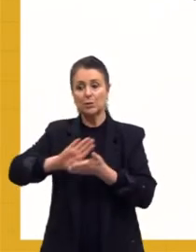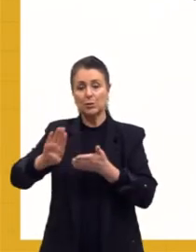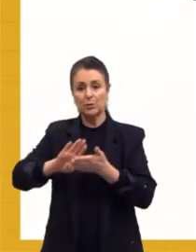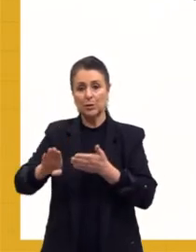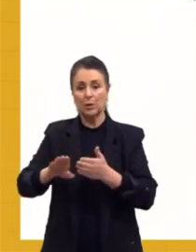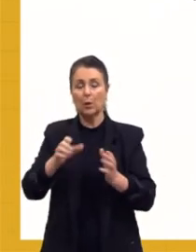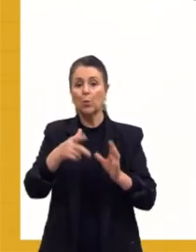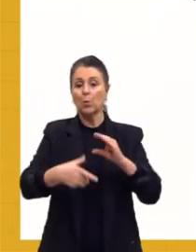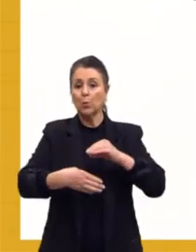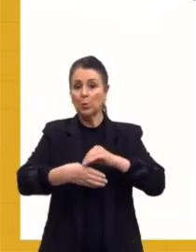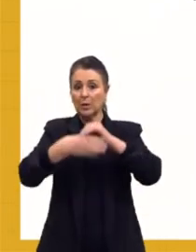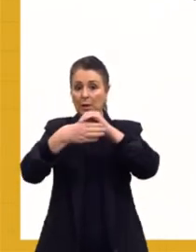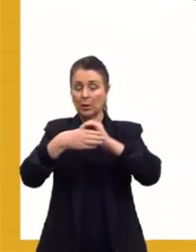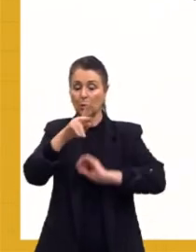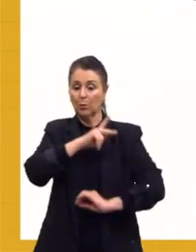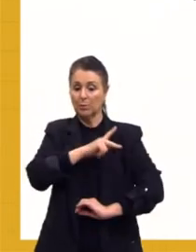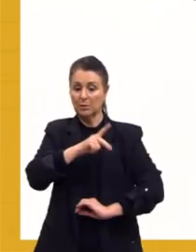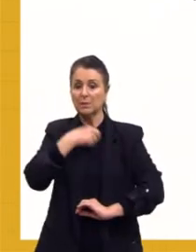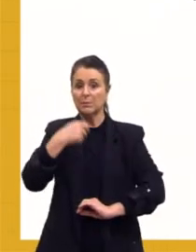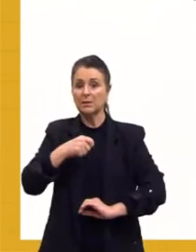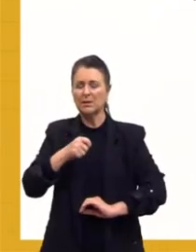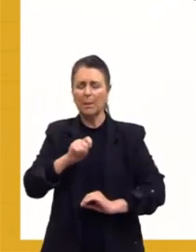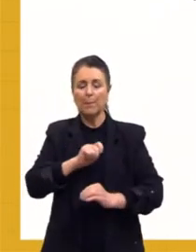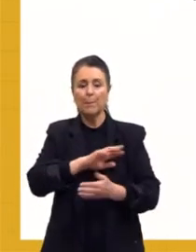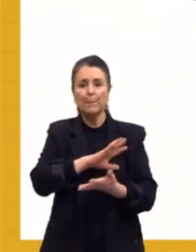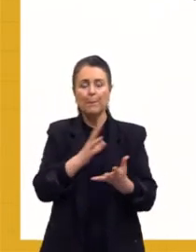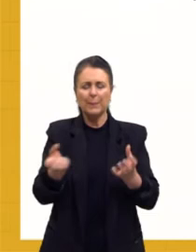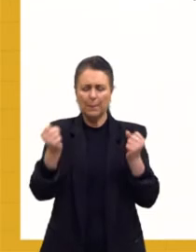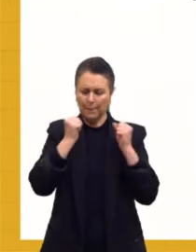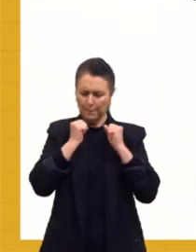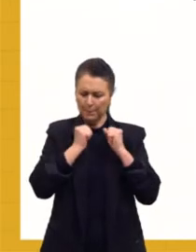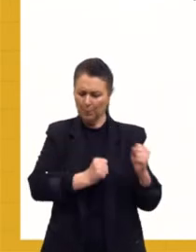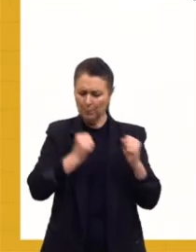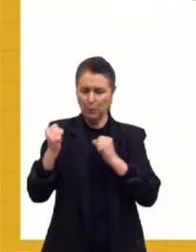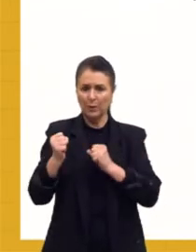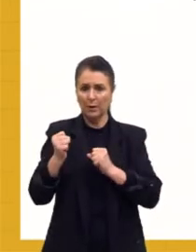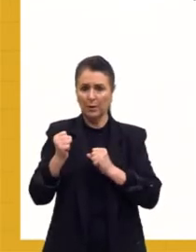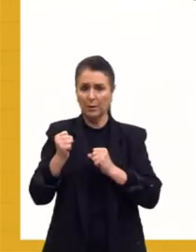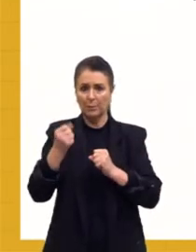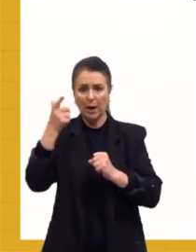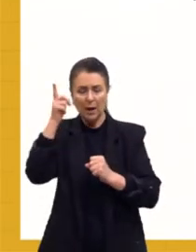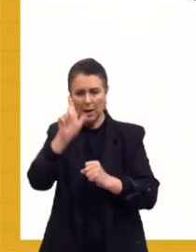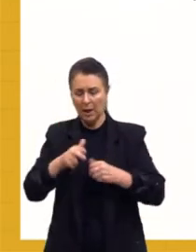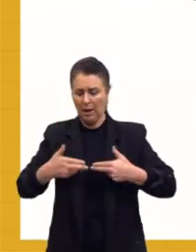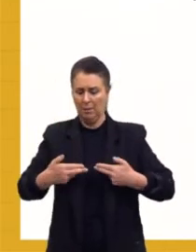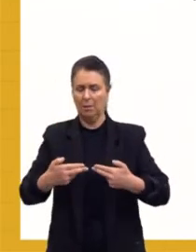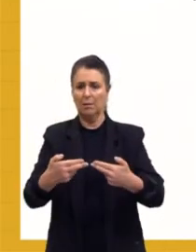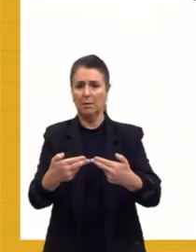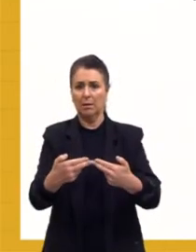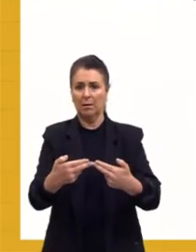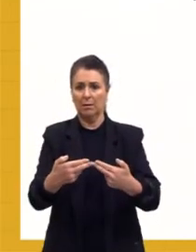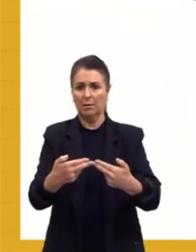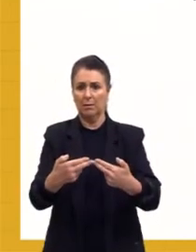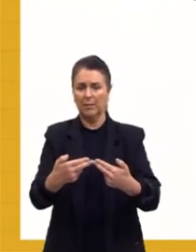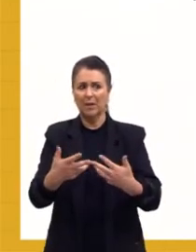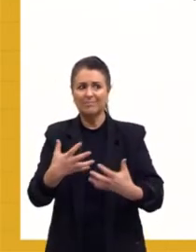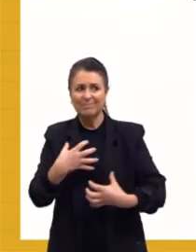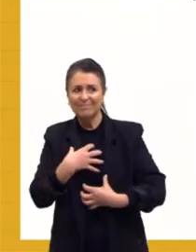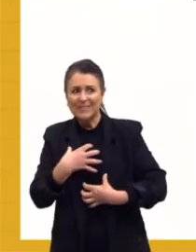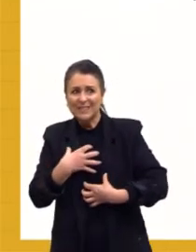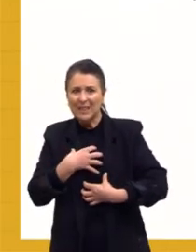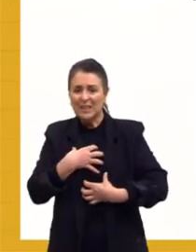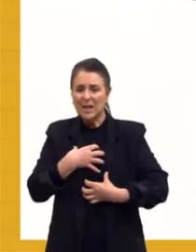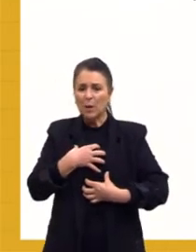poderes para poder vencer essa guerra, para poder lidar com essa surpresa, com esse